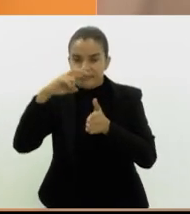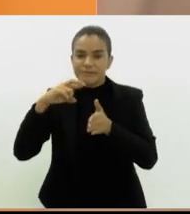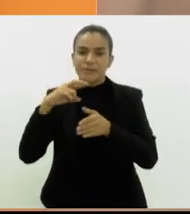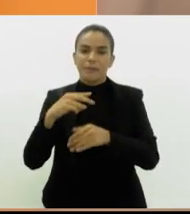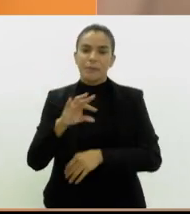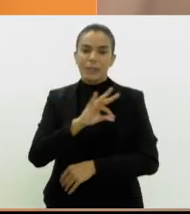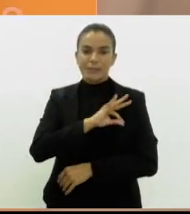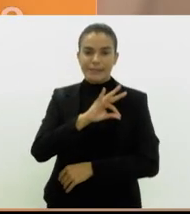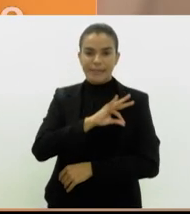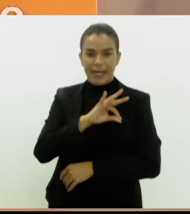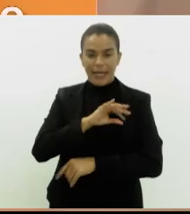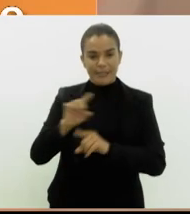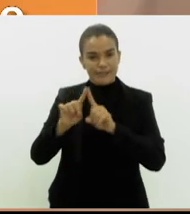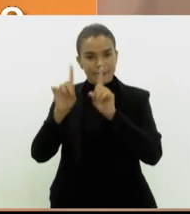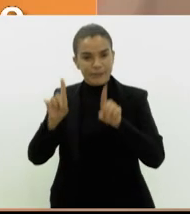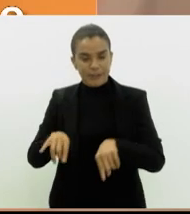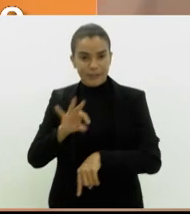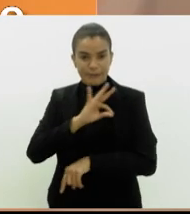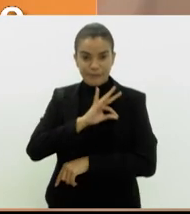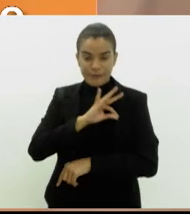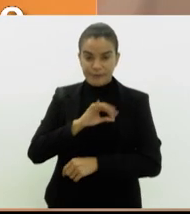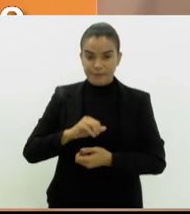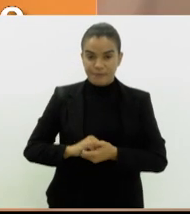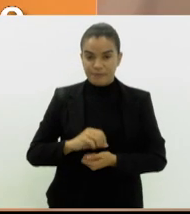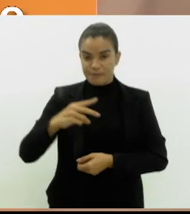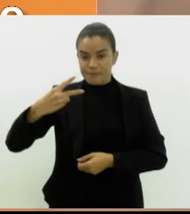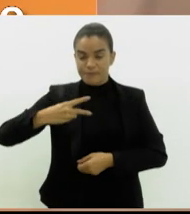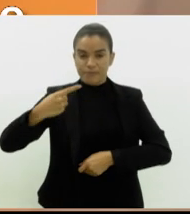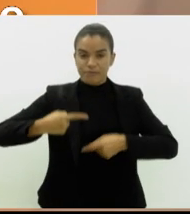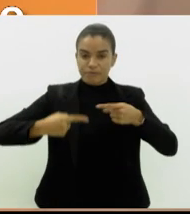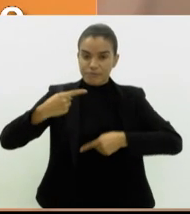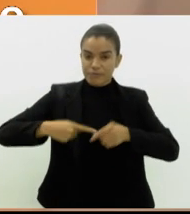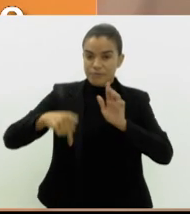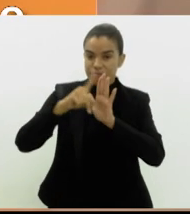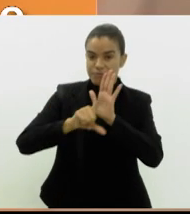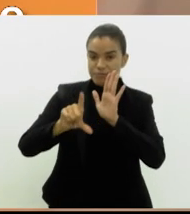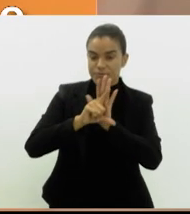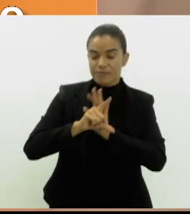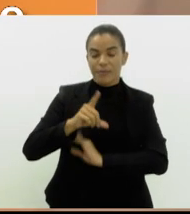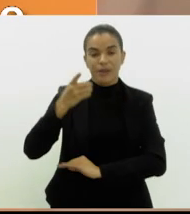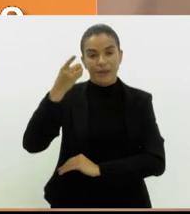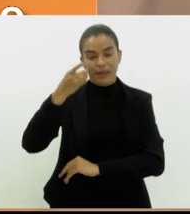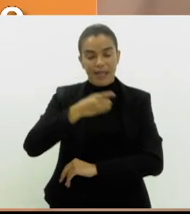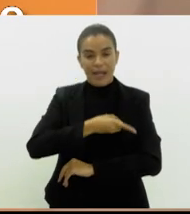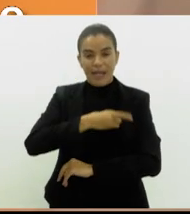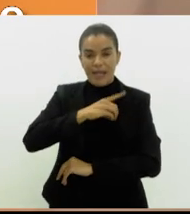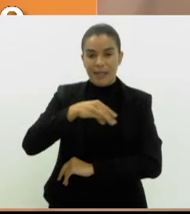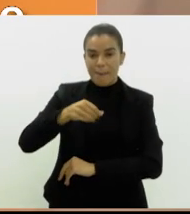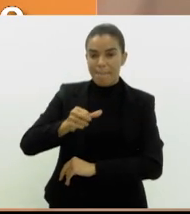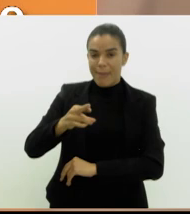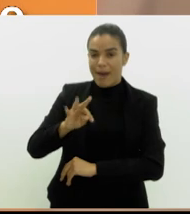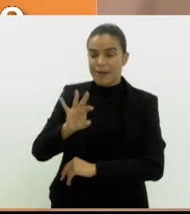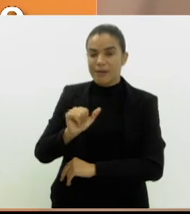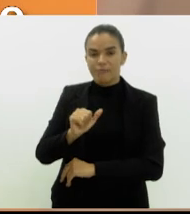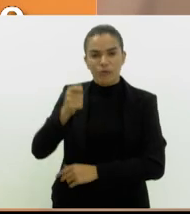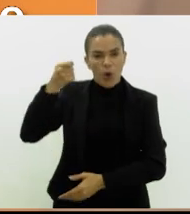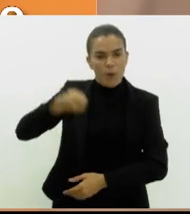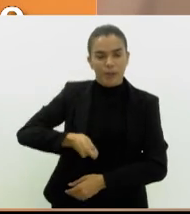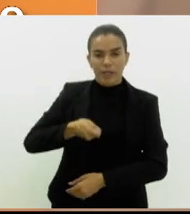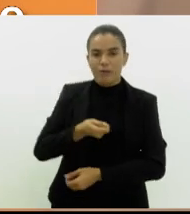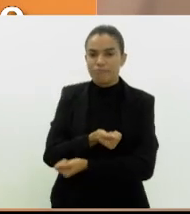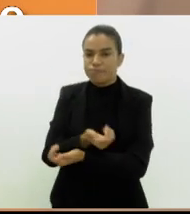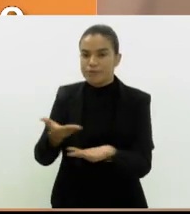agentes pública. Em segunda discussão, projeto da deputada Marta Rocha que obriga a distribuição de